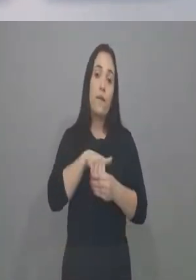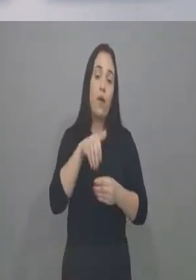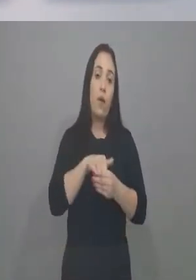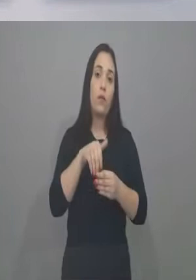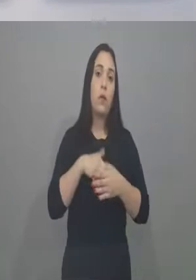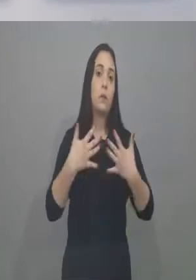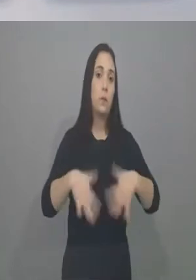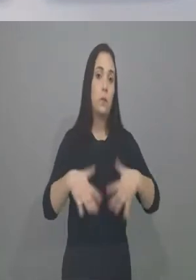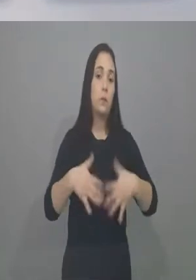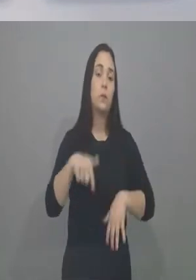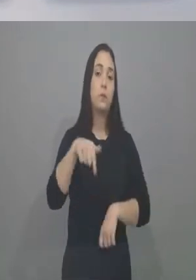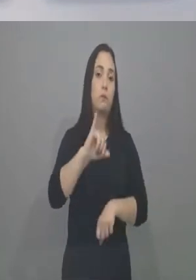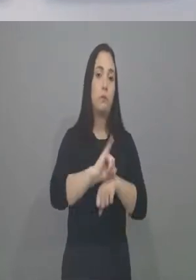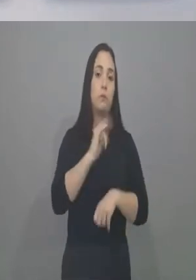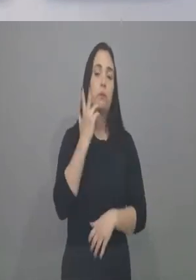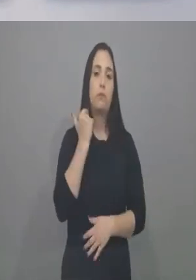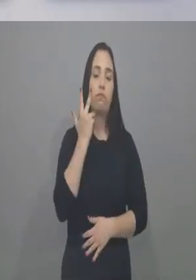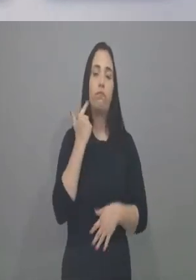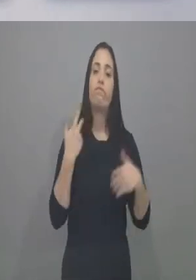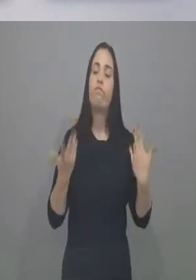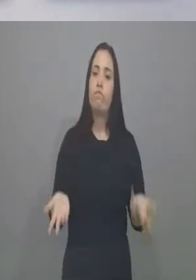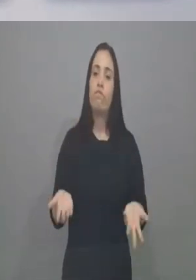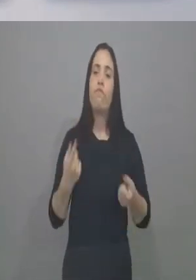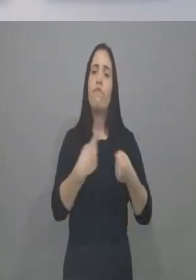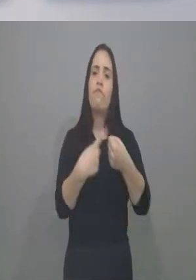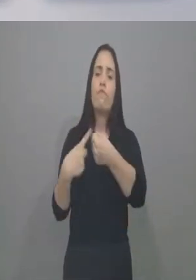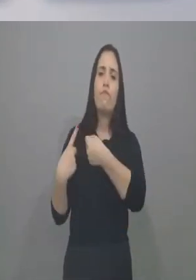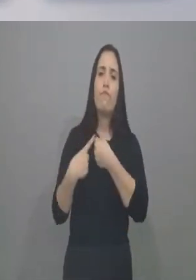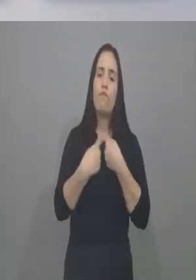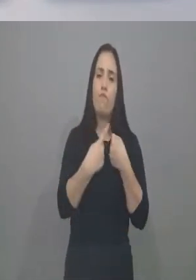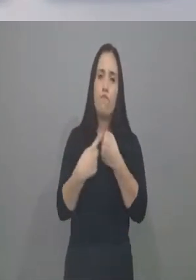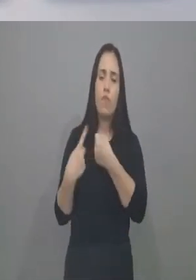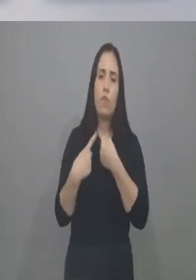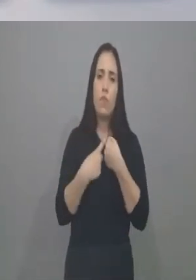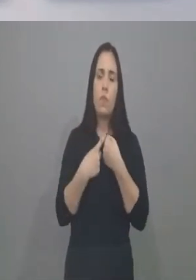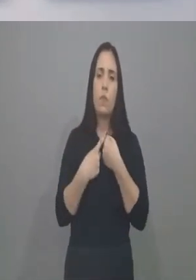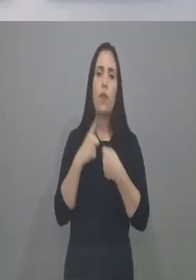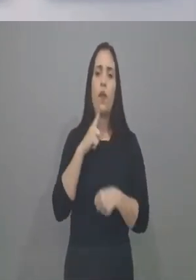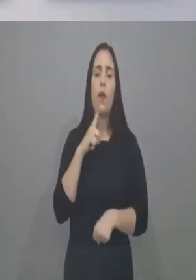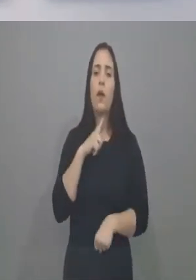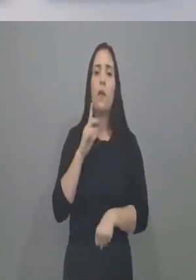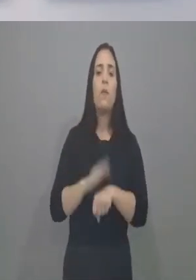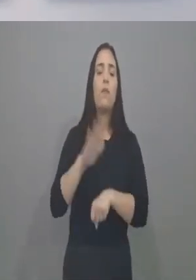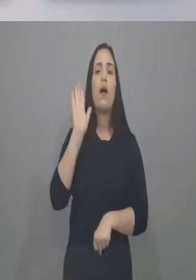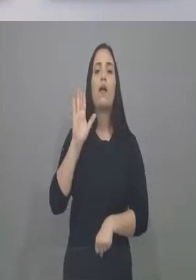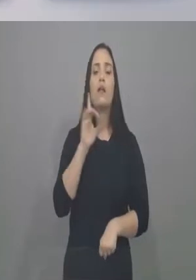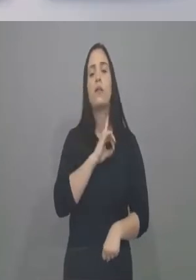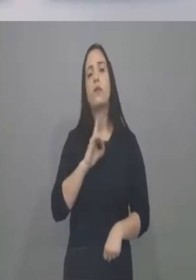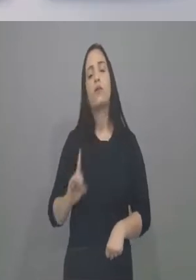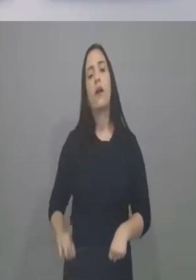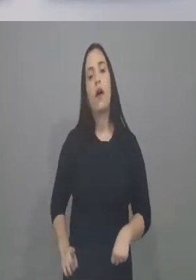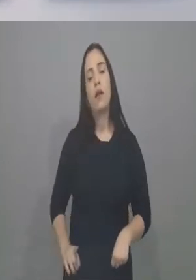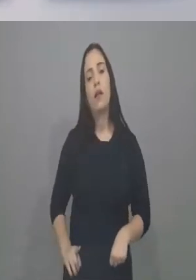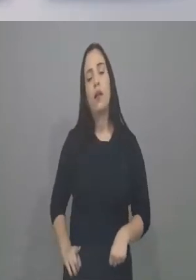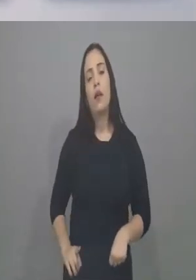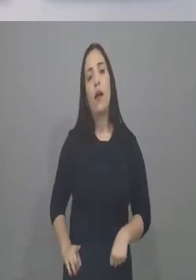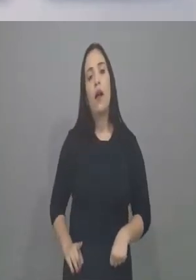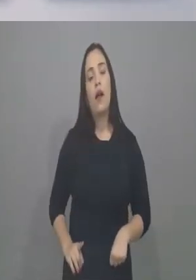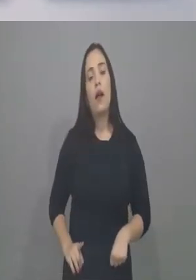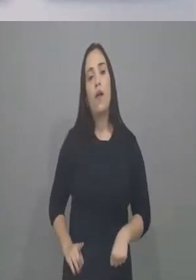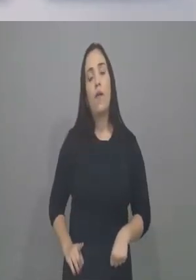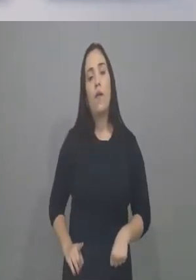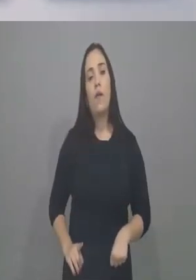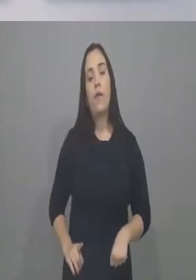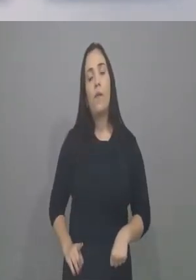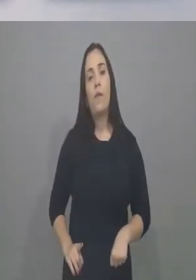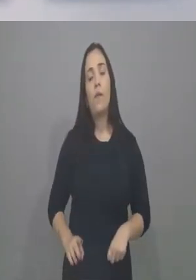expressiva na cidade de Fortaleza. Então, quer dizer, o interior do Estado, onde vem o maior número de deputados, lá é por isso que